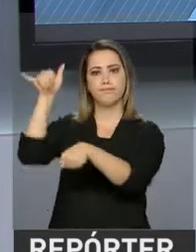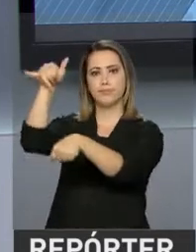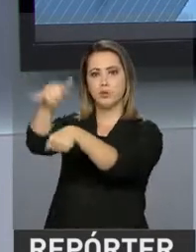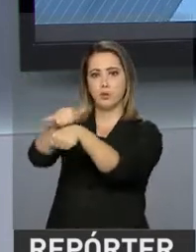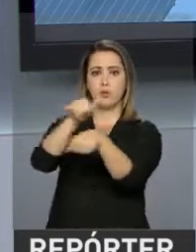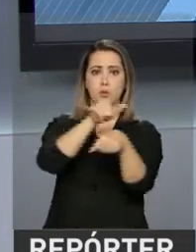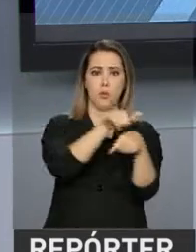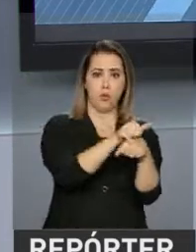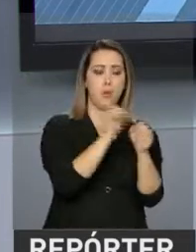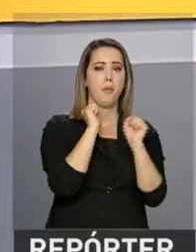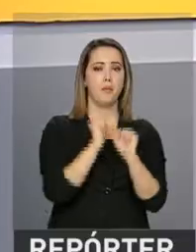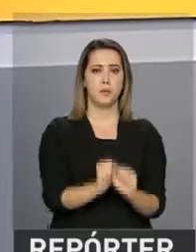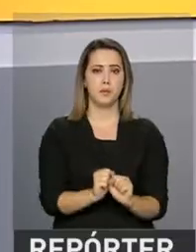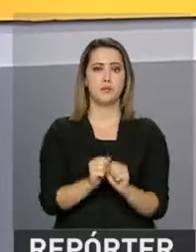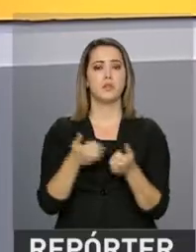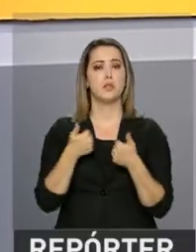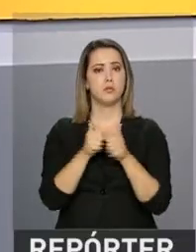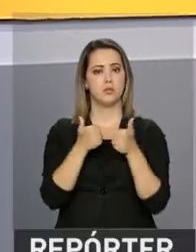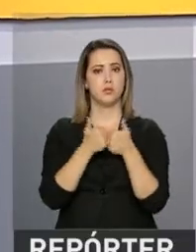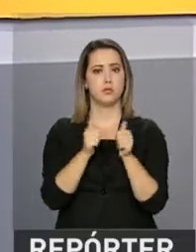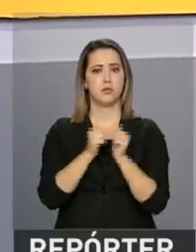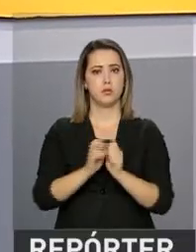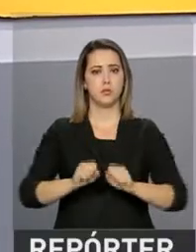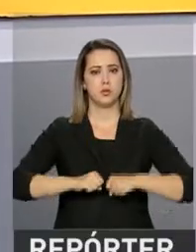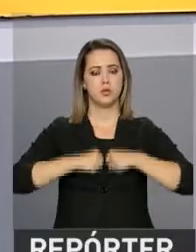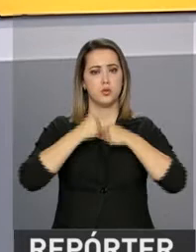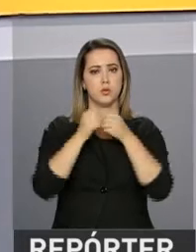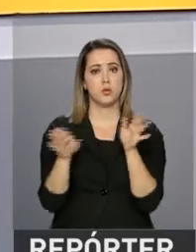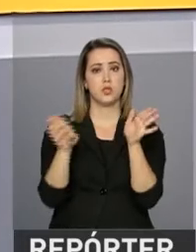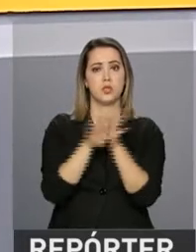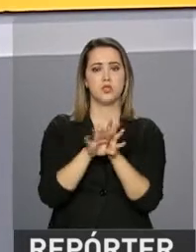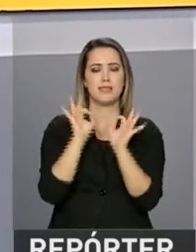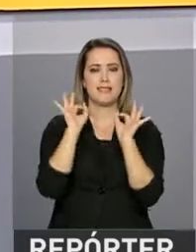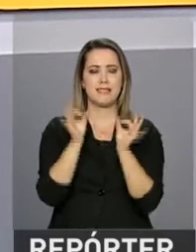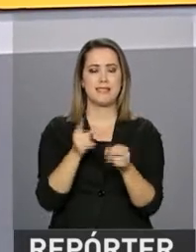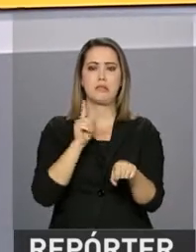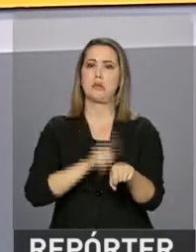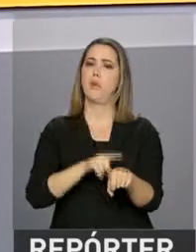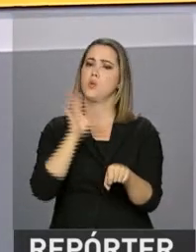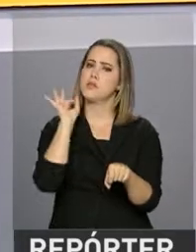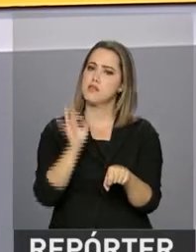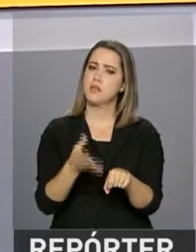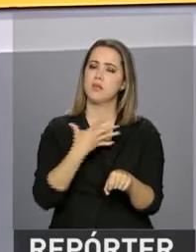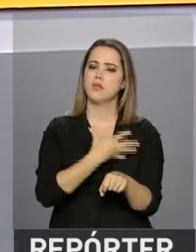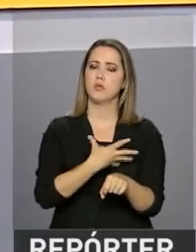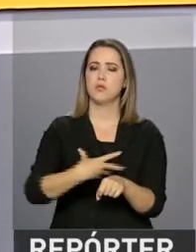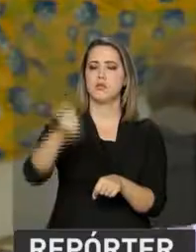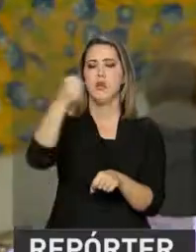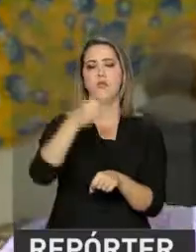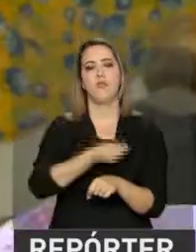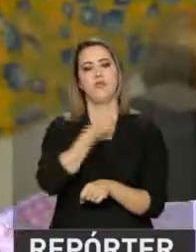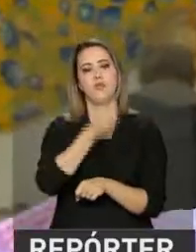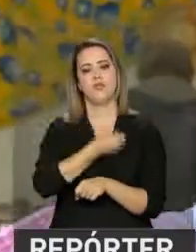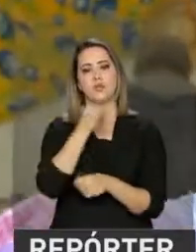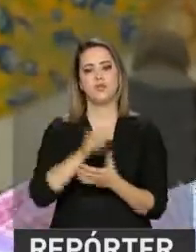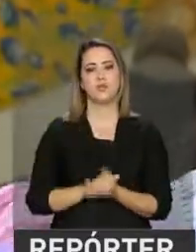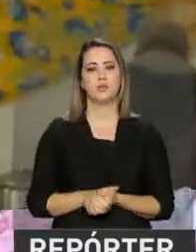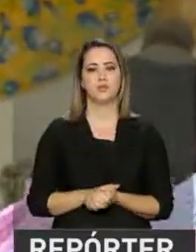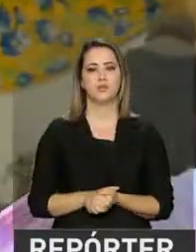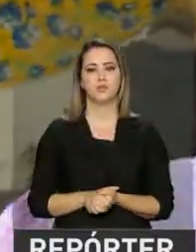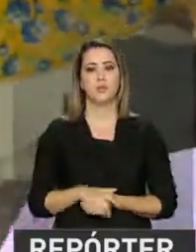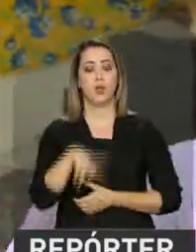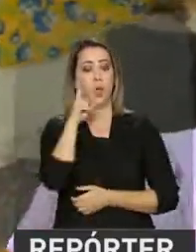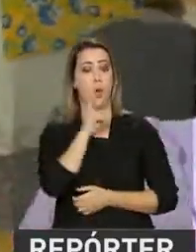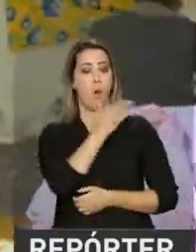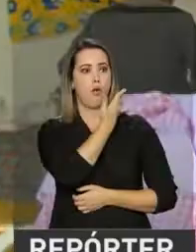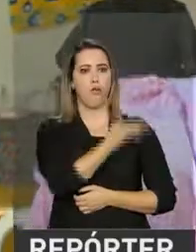transporte desses órgãos. Um esforço para que eles cheguem a tempo e salvem mais vidas. Quem